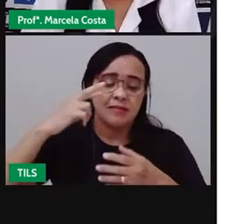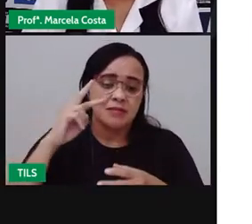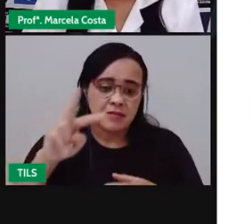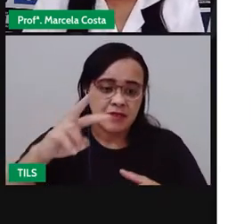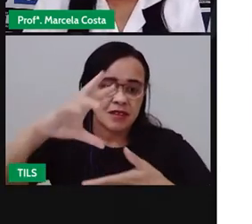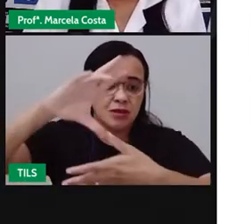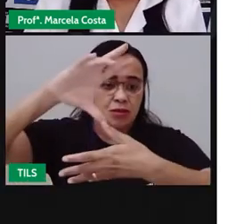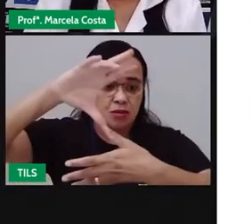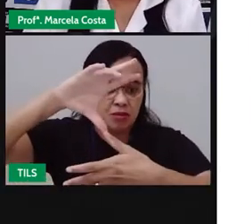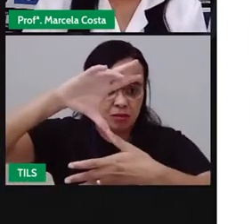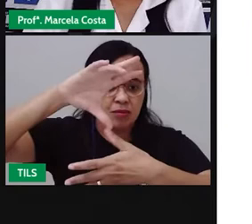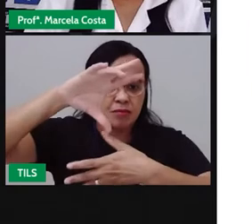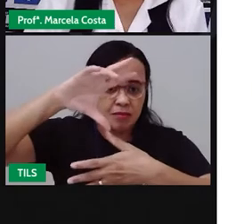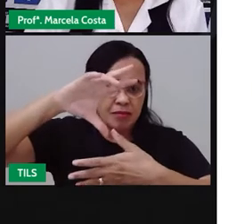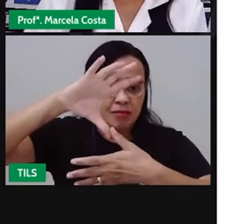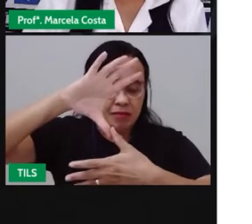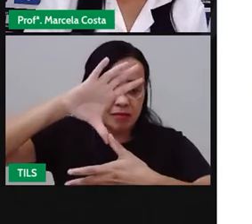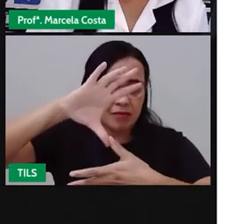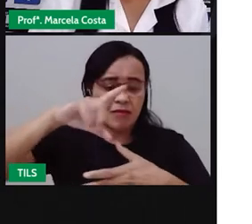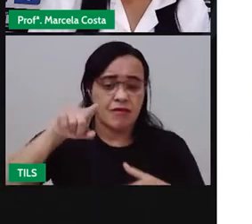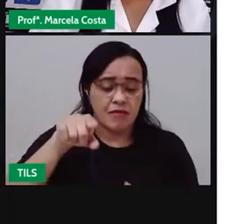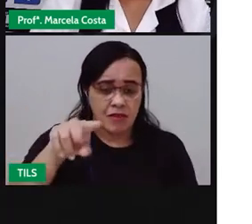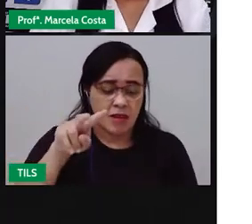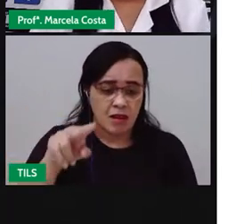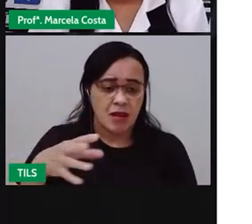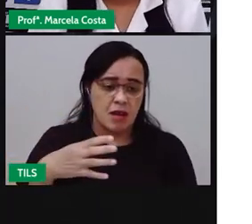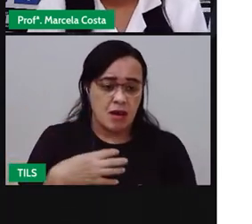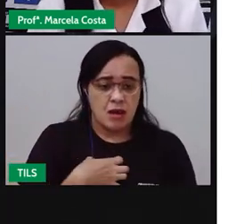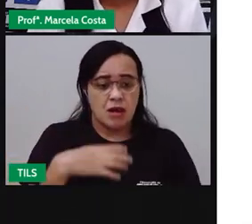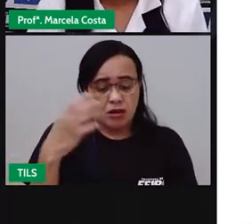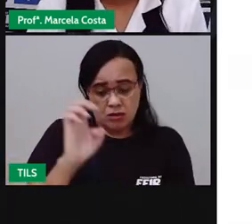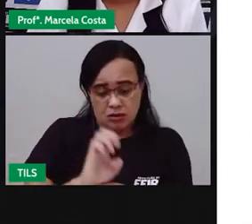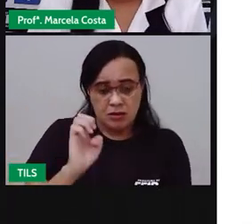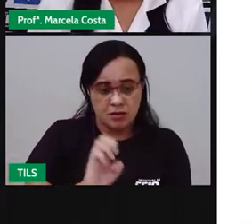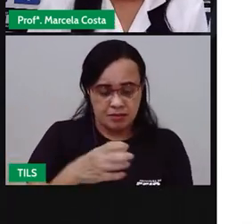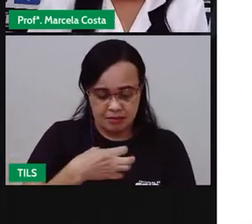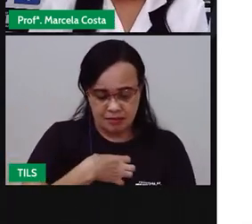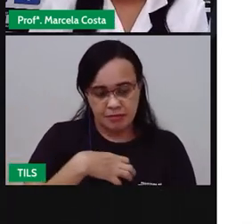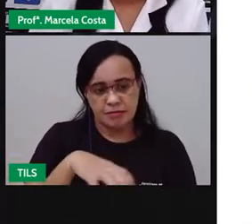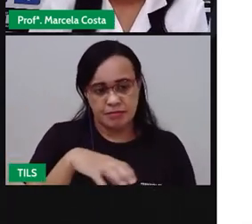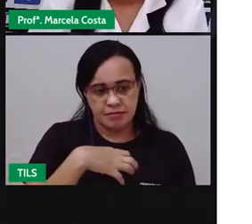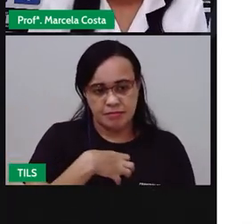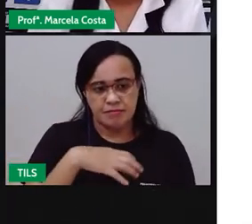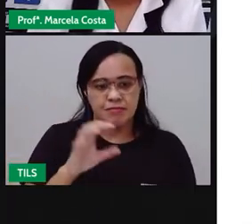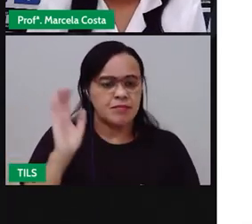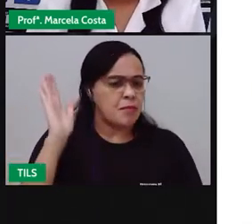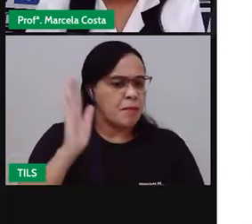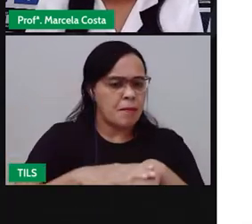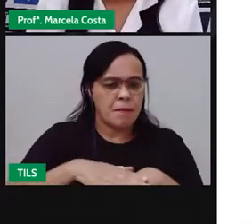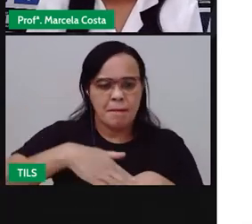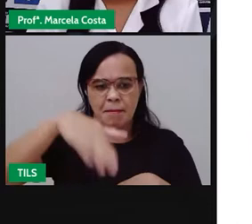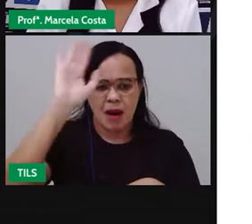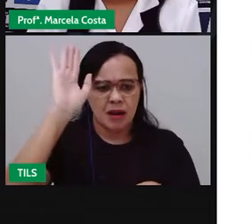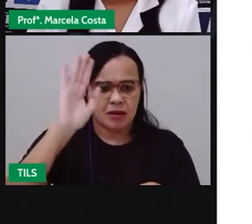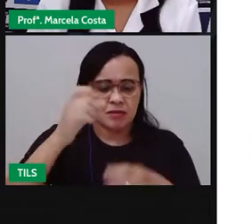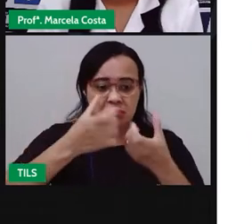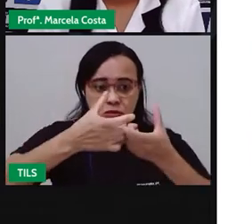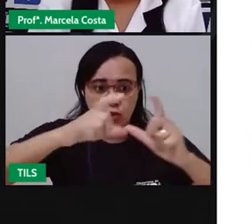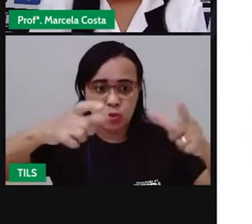Vejam que a Bahia, que é onde nós estamos, é o maior estado.